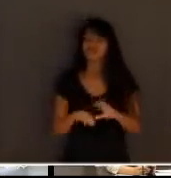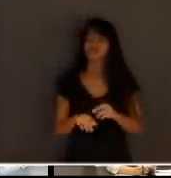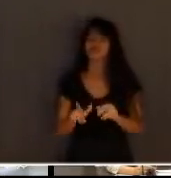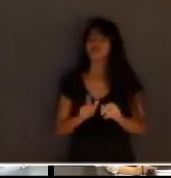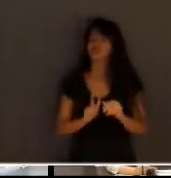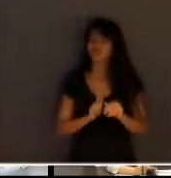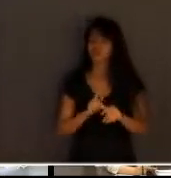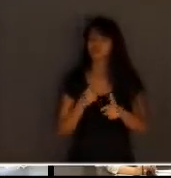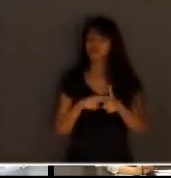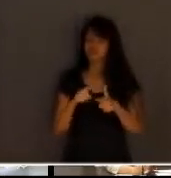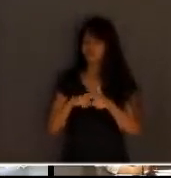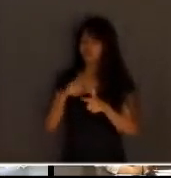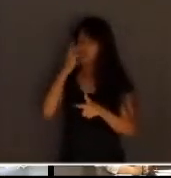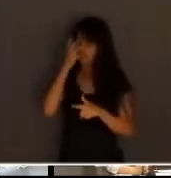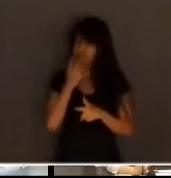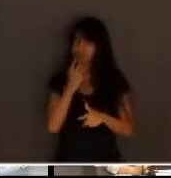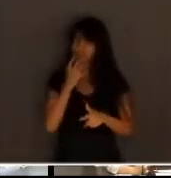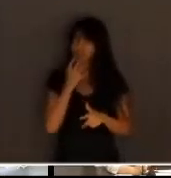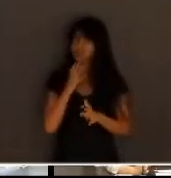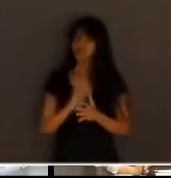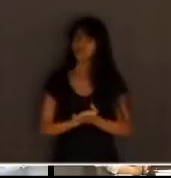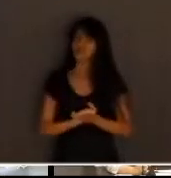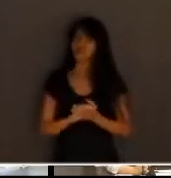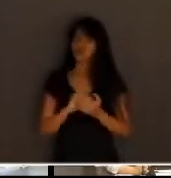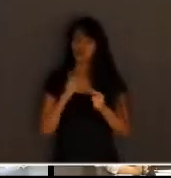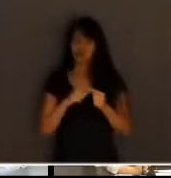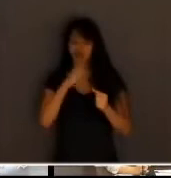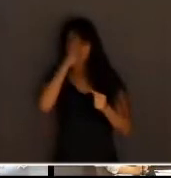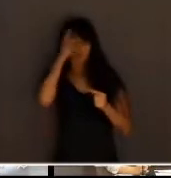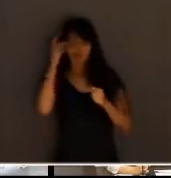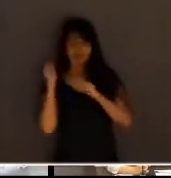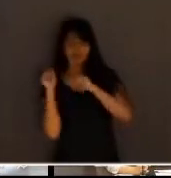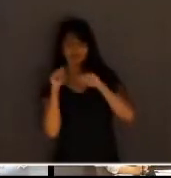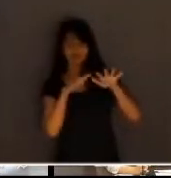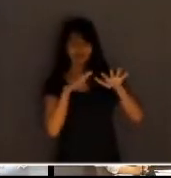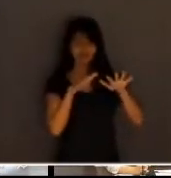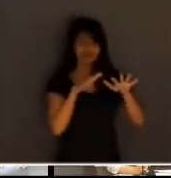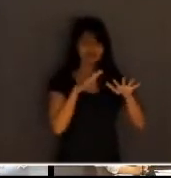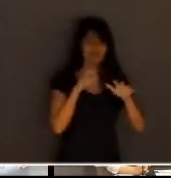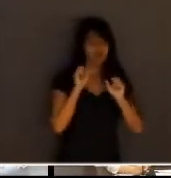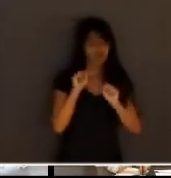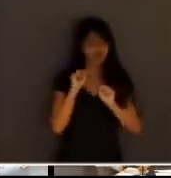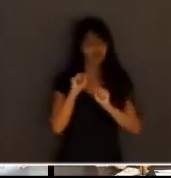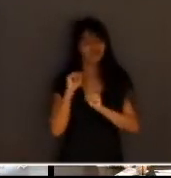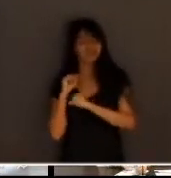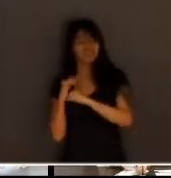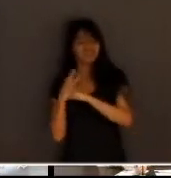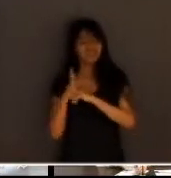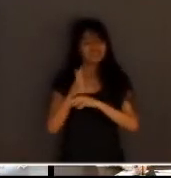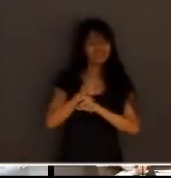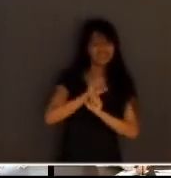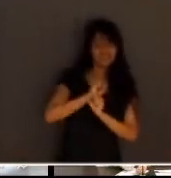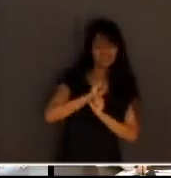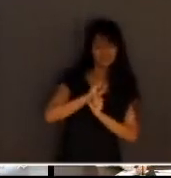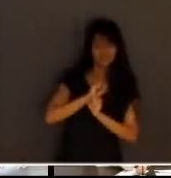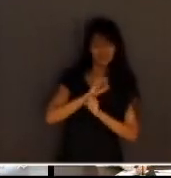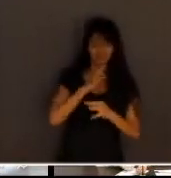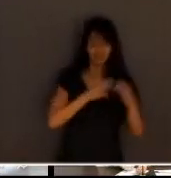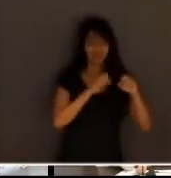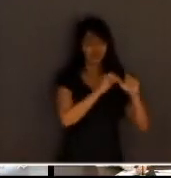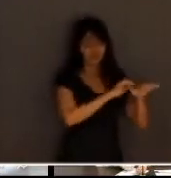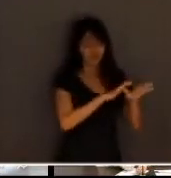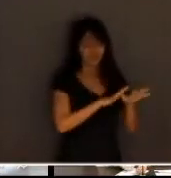um problema, sério. Eles estão expostos. Estão expostos. Não tem como a gente negar que os jurados vão correr risco para